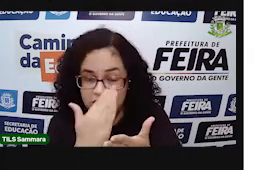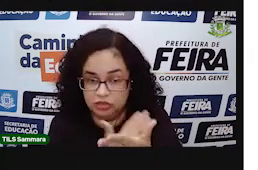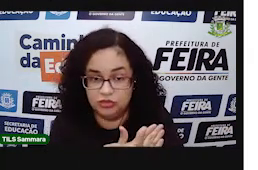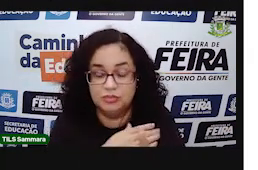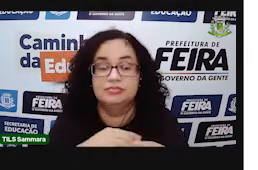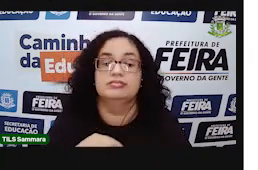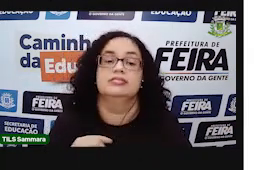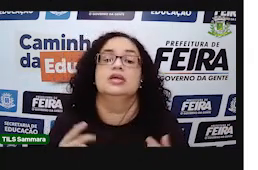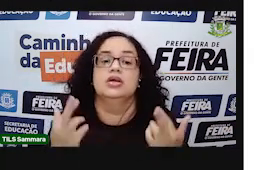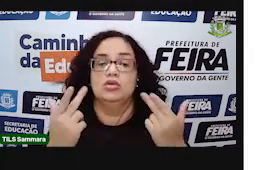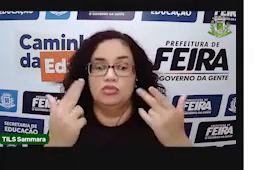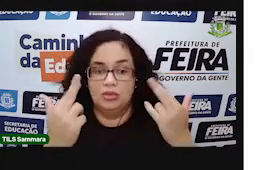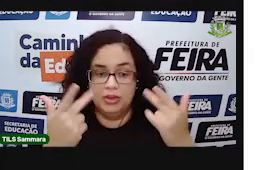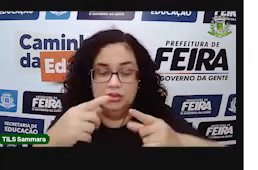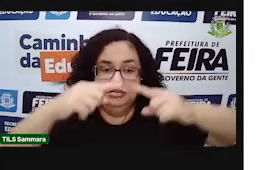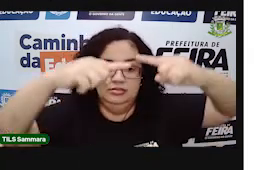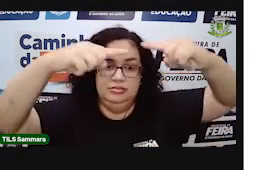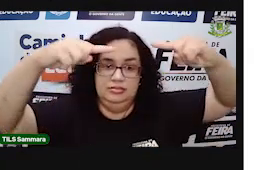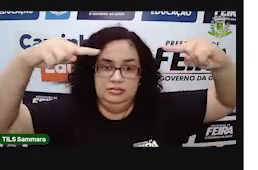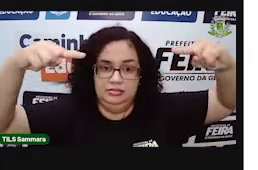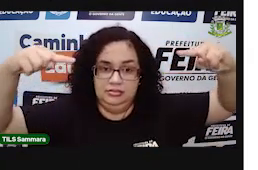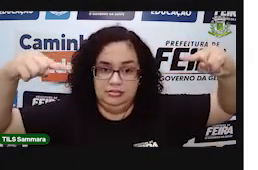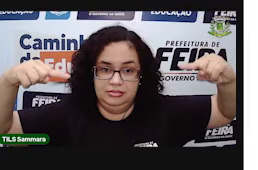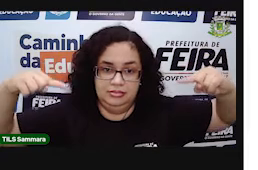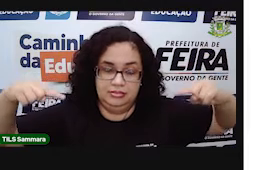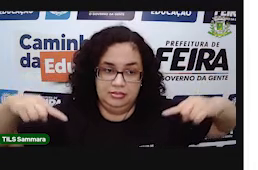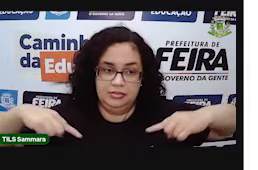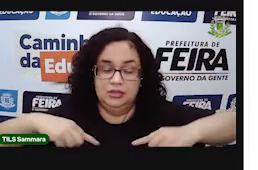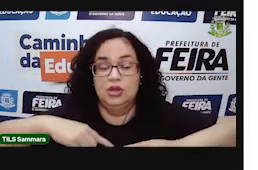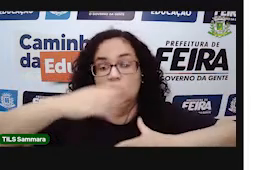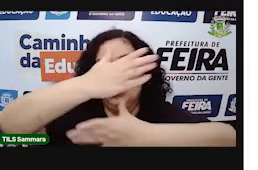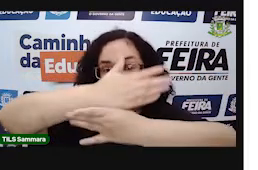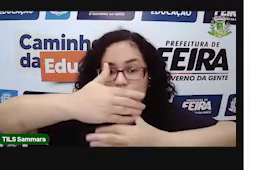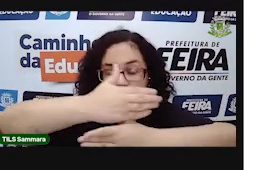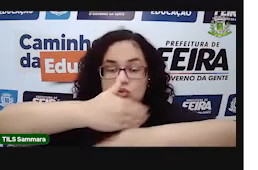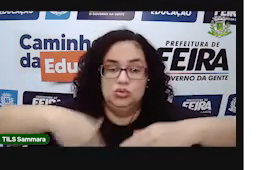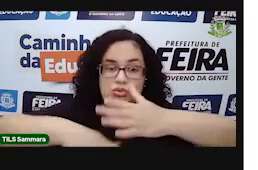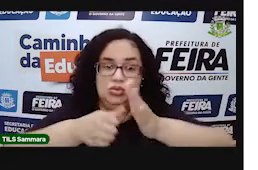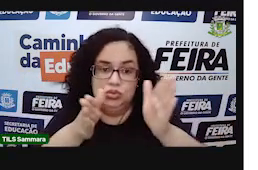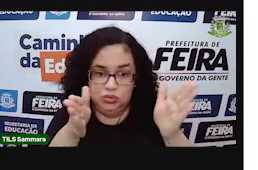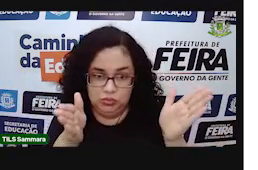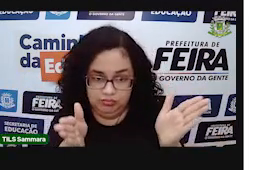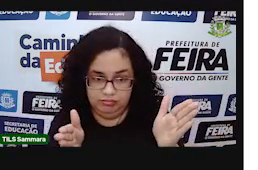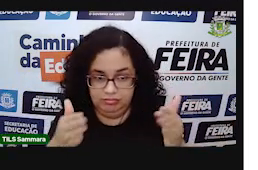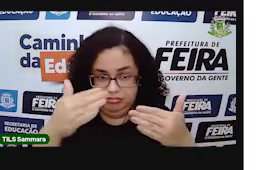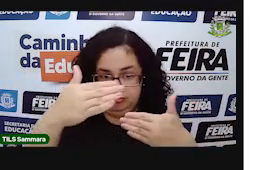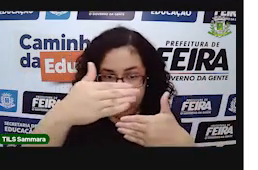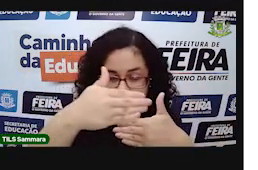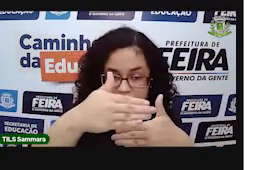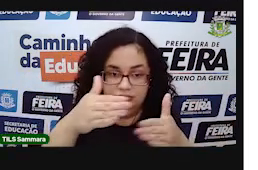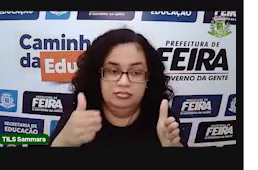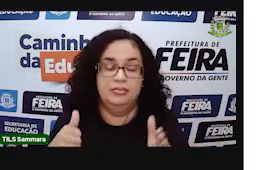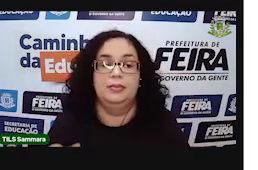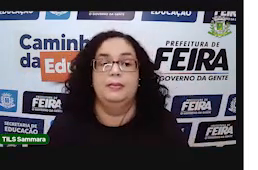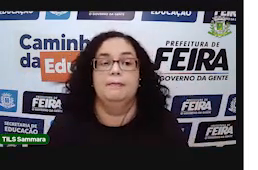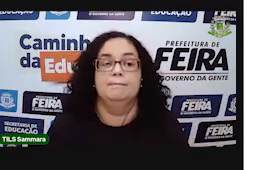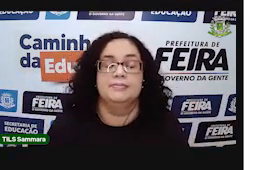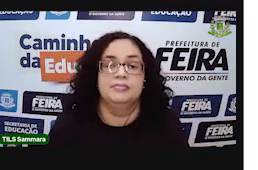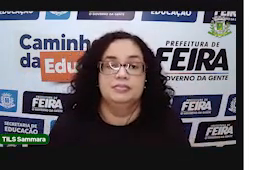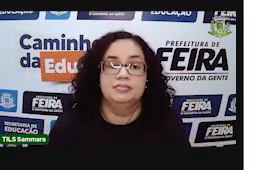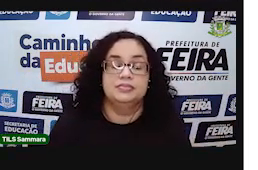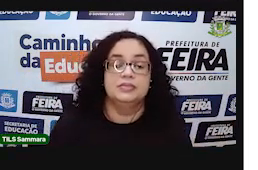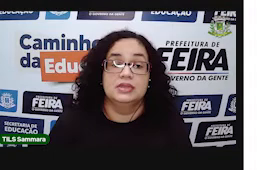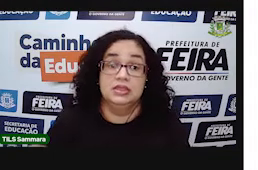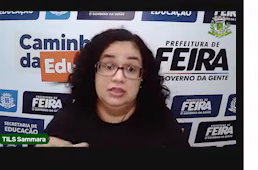essa borda aqui tem um formato de retângulo. O tijolo, a frente do tijolo tem formato de retângulo.